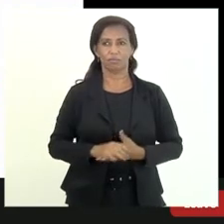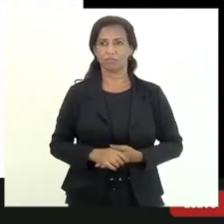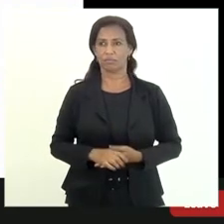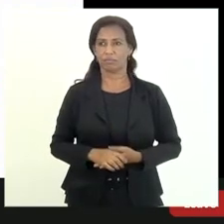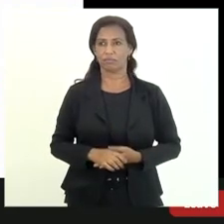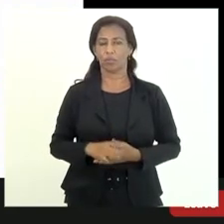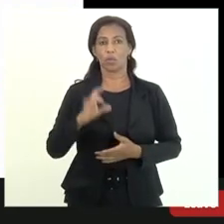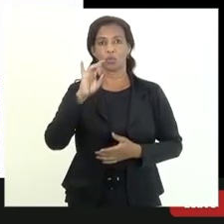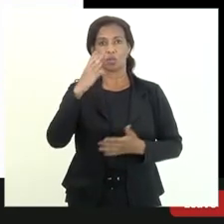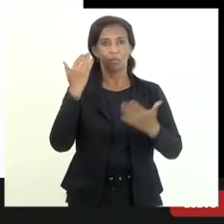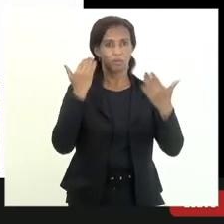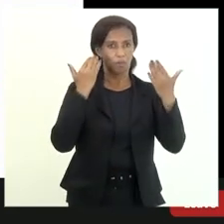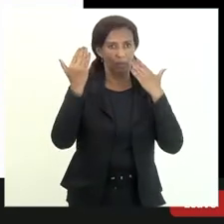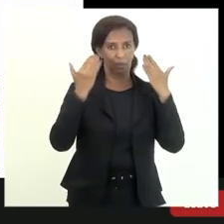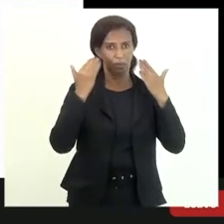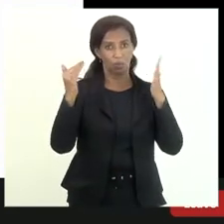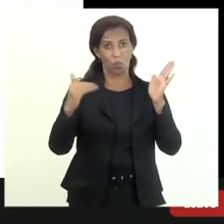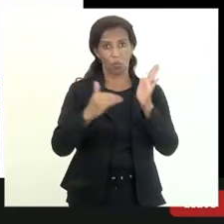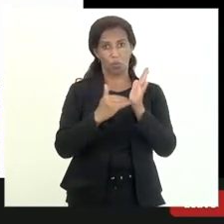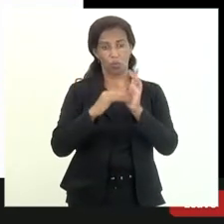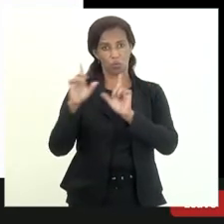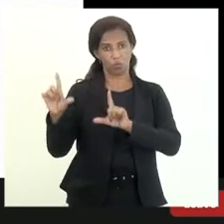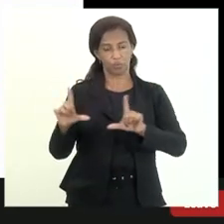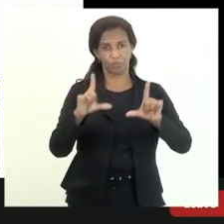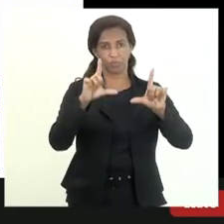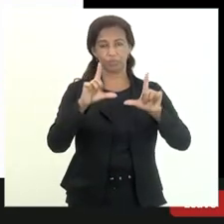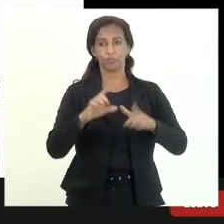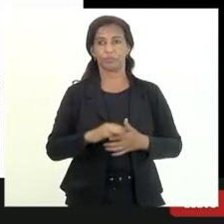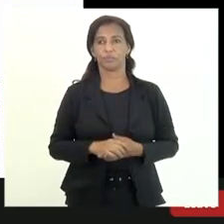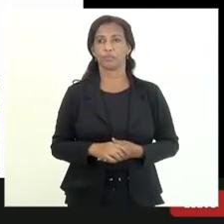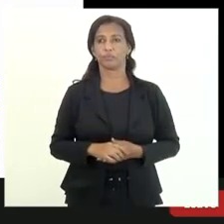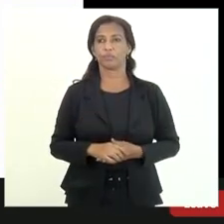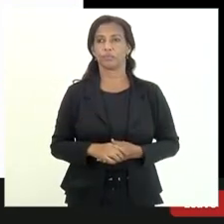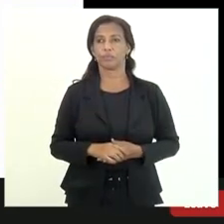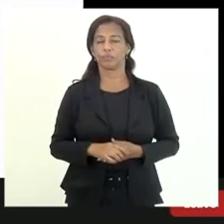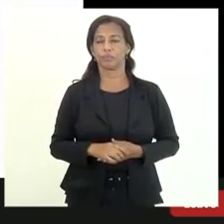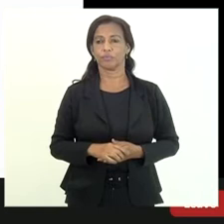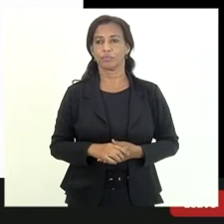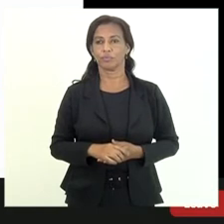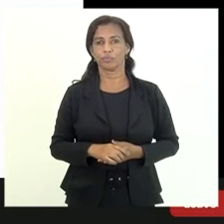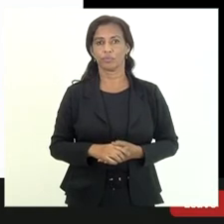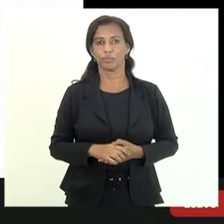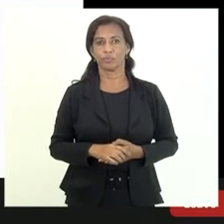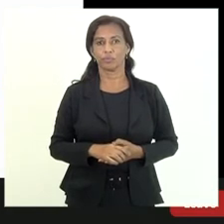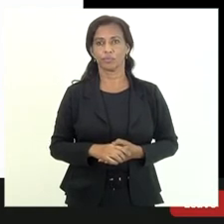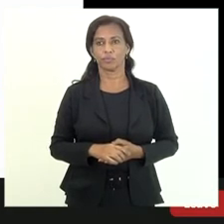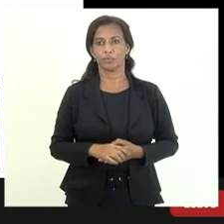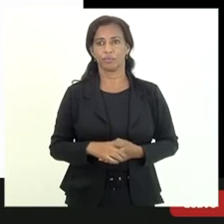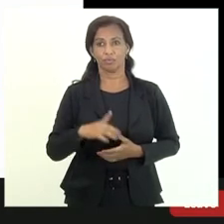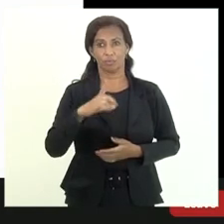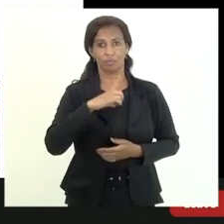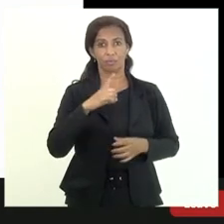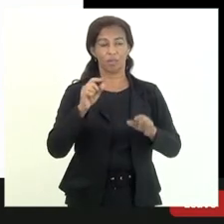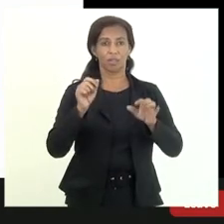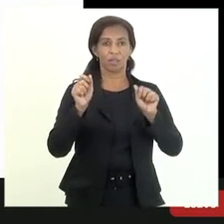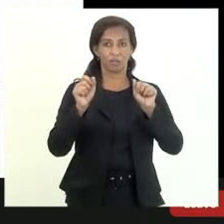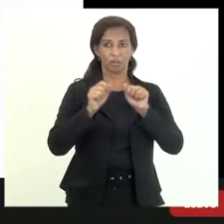efeito de comparação é o último slide esse só para efeito de comparação a gente fez aqui